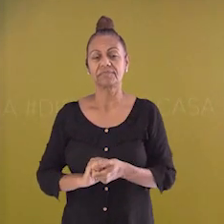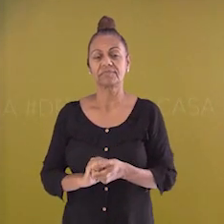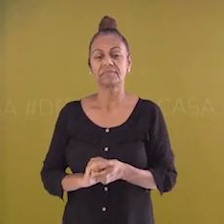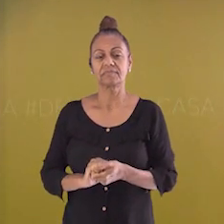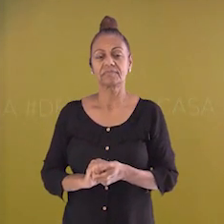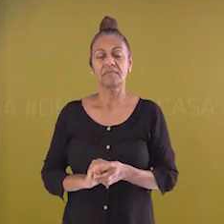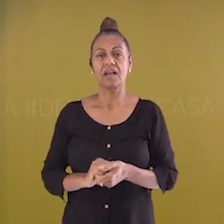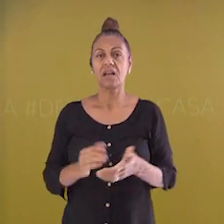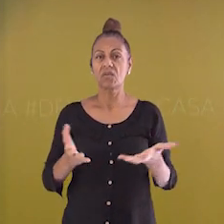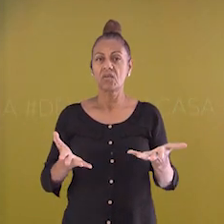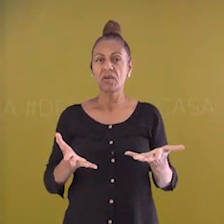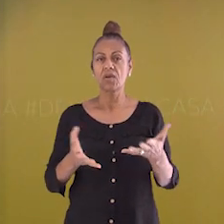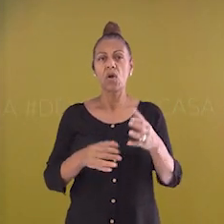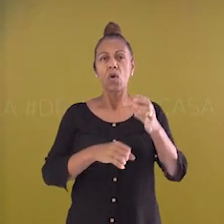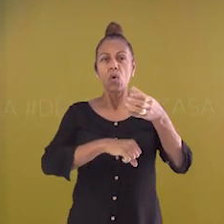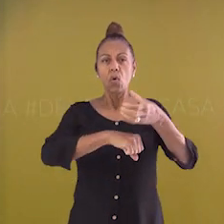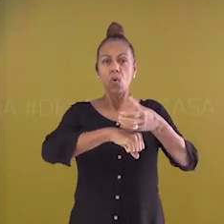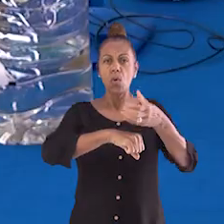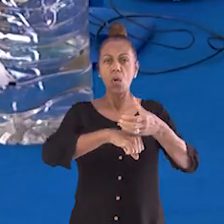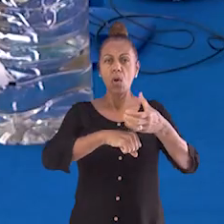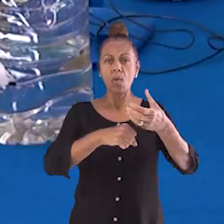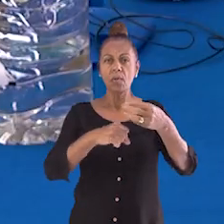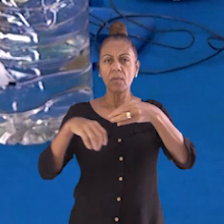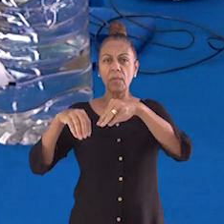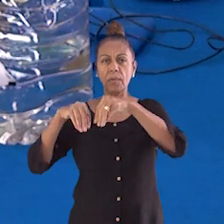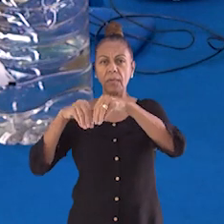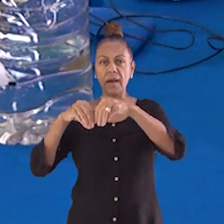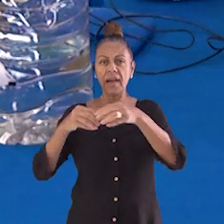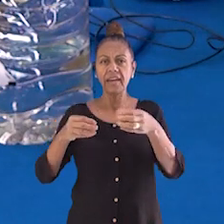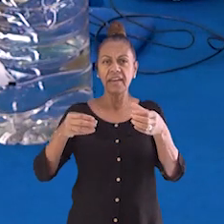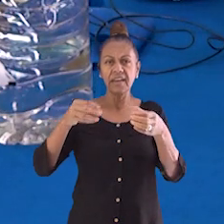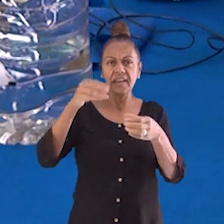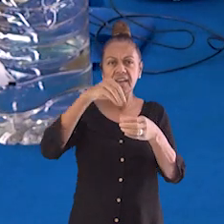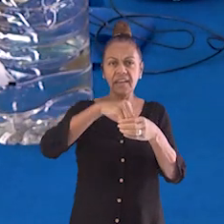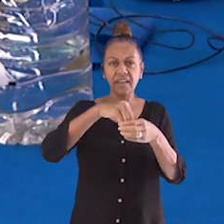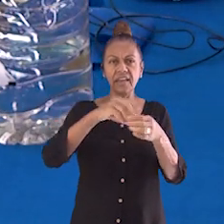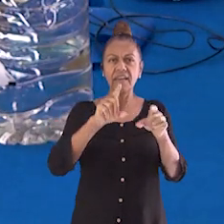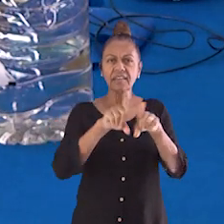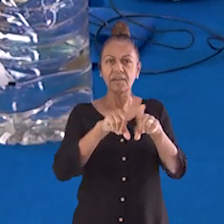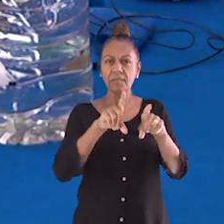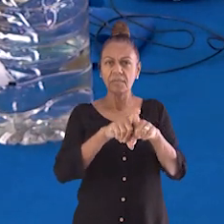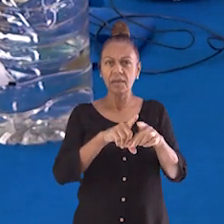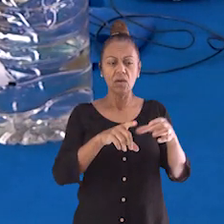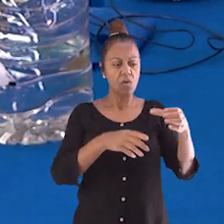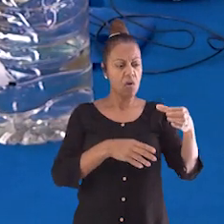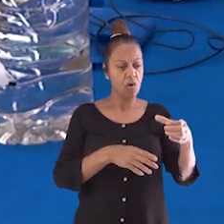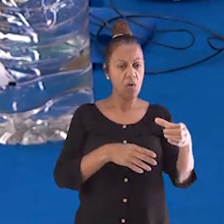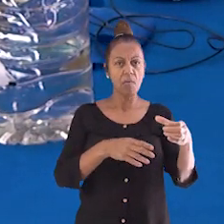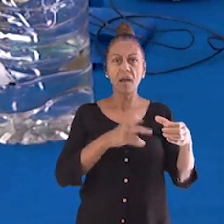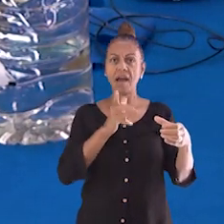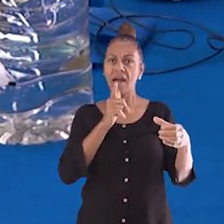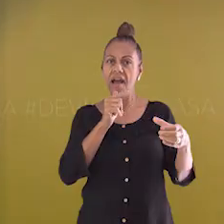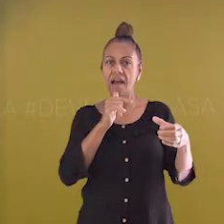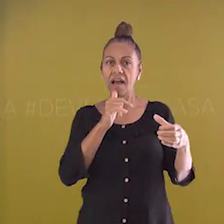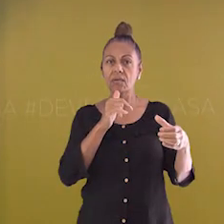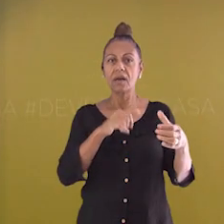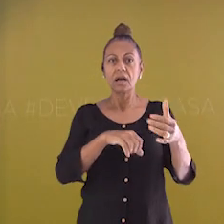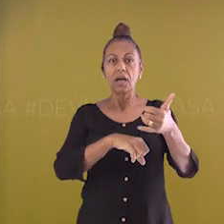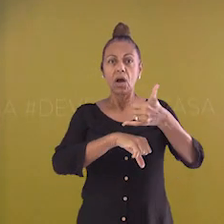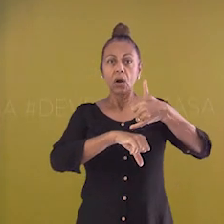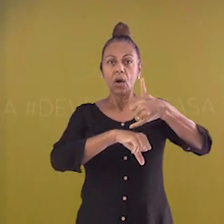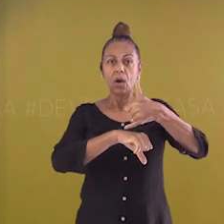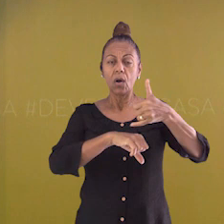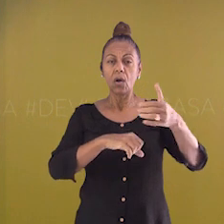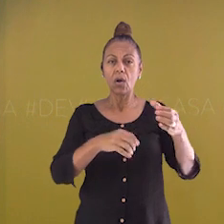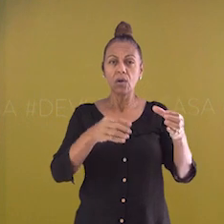observamos o copo com a água e o outro copo com água e óleo, nós podemos